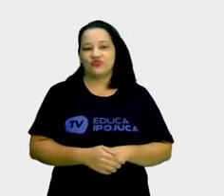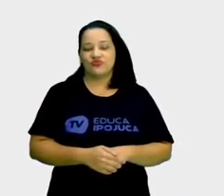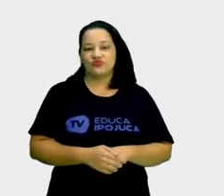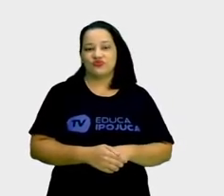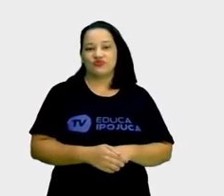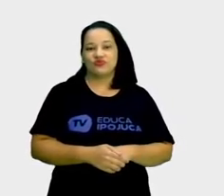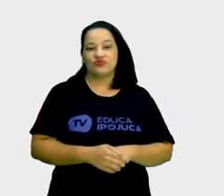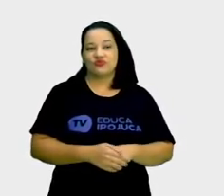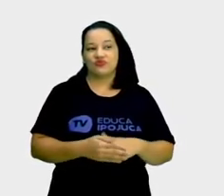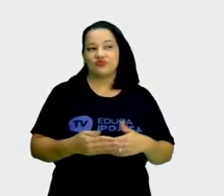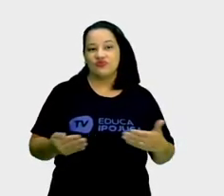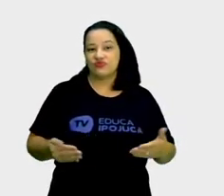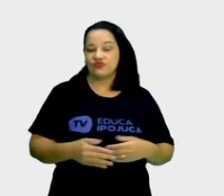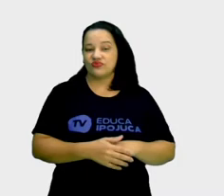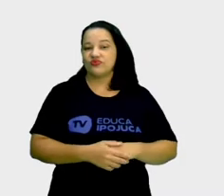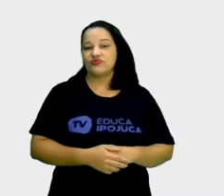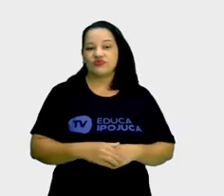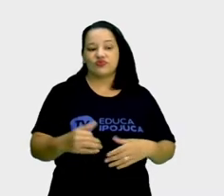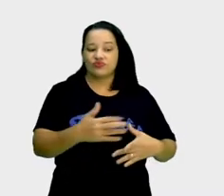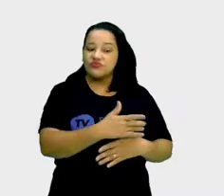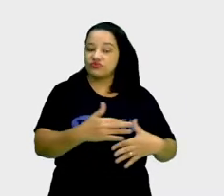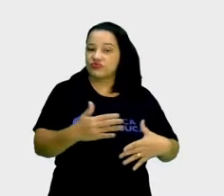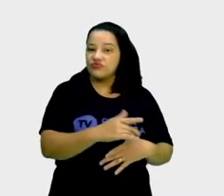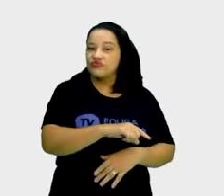cana de açúcar, em Suape.